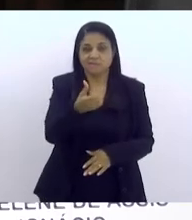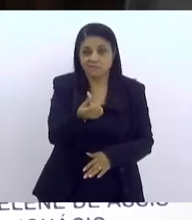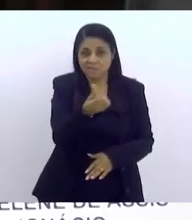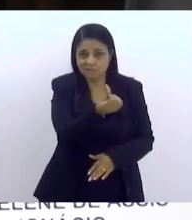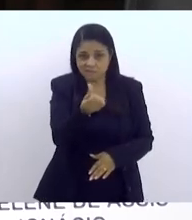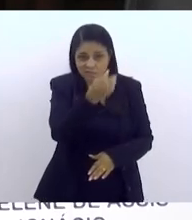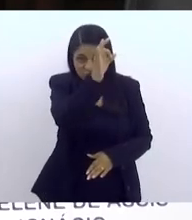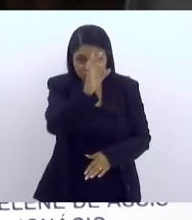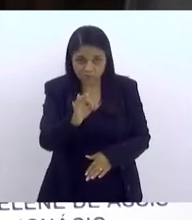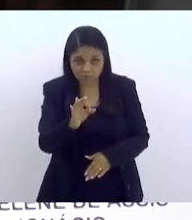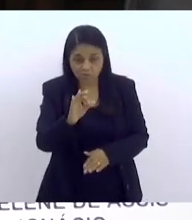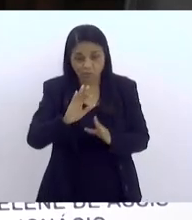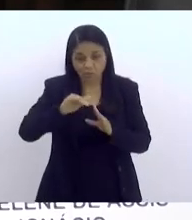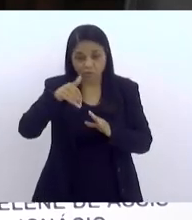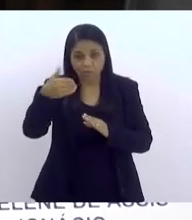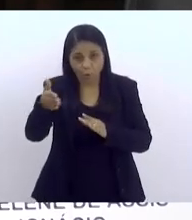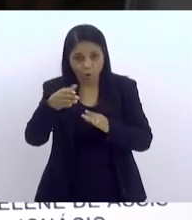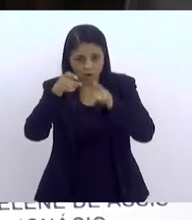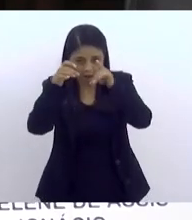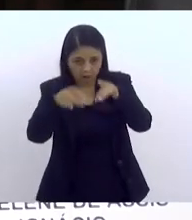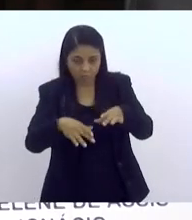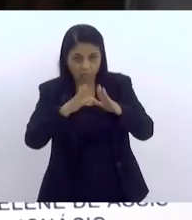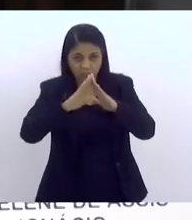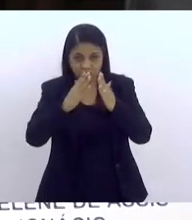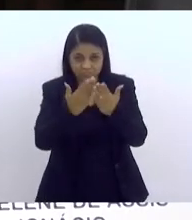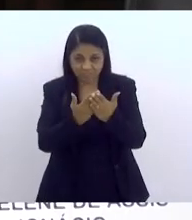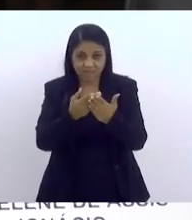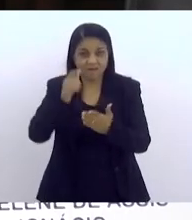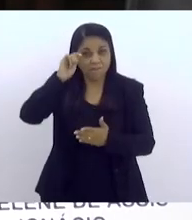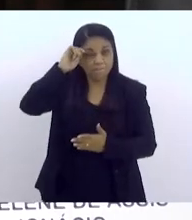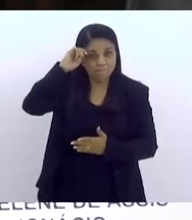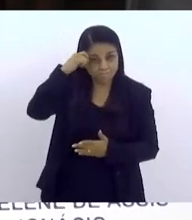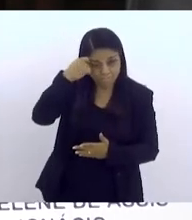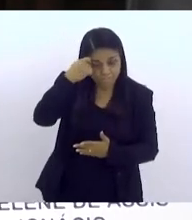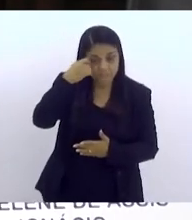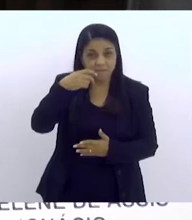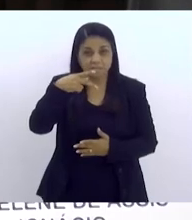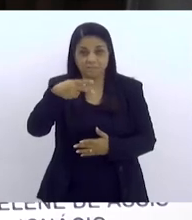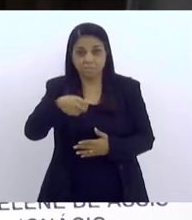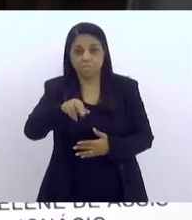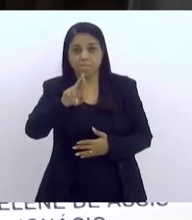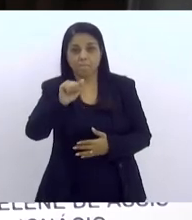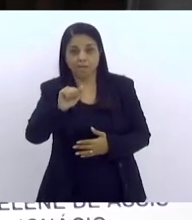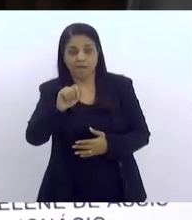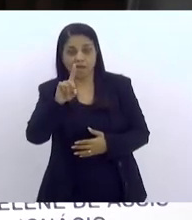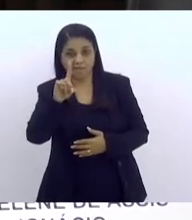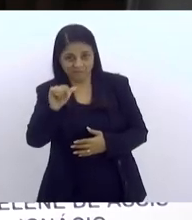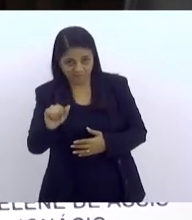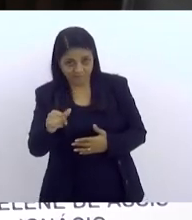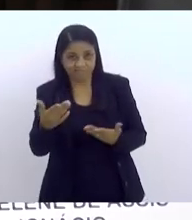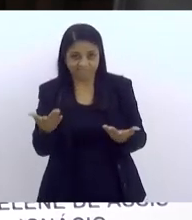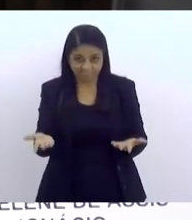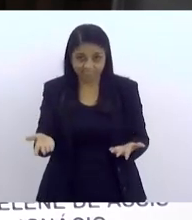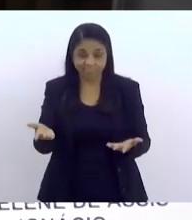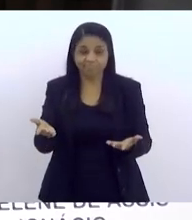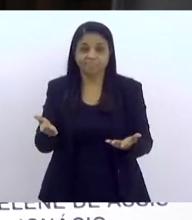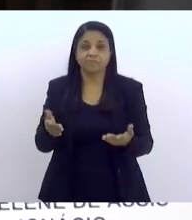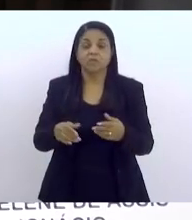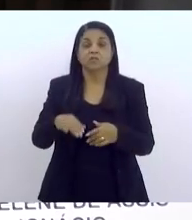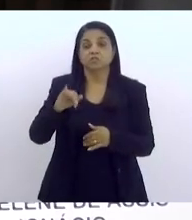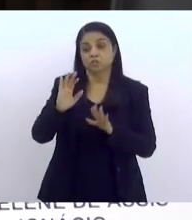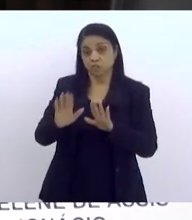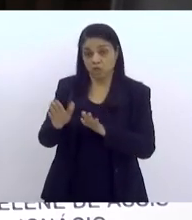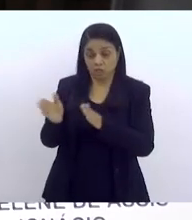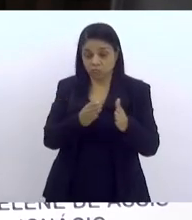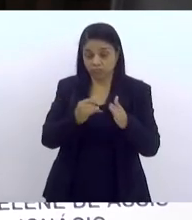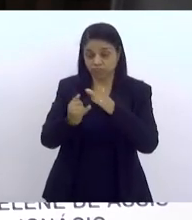eram crianças pretas e pardas, ou seja, eram crianças negras. Já o IBGE,